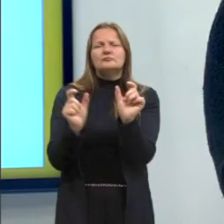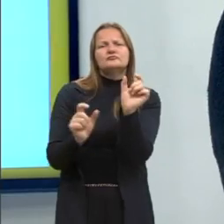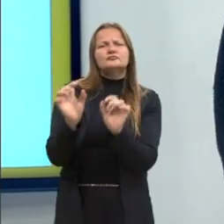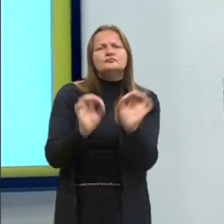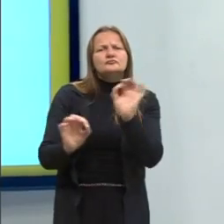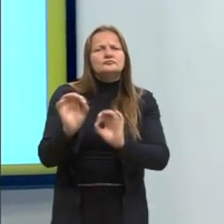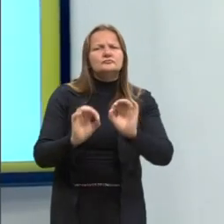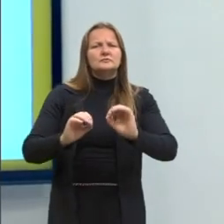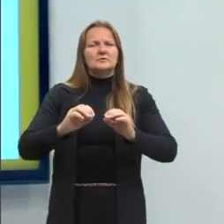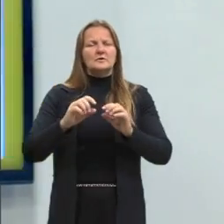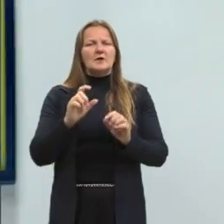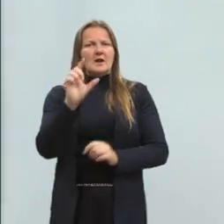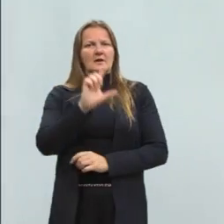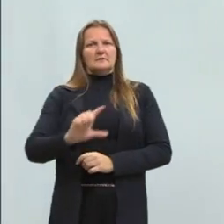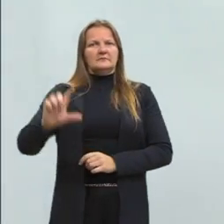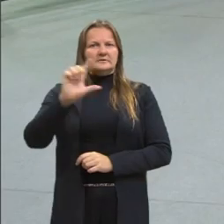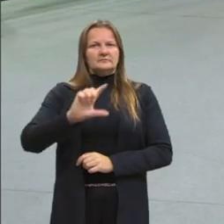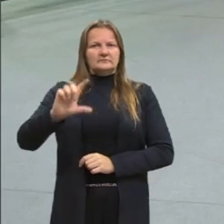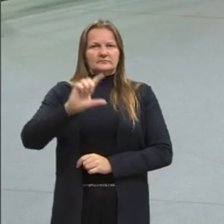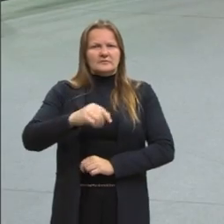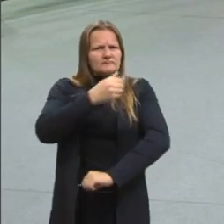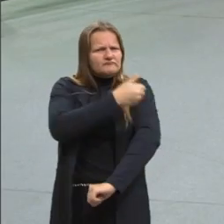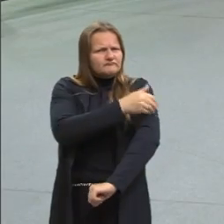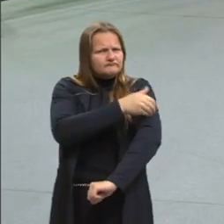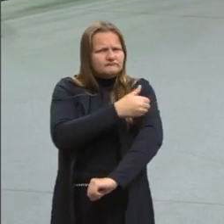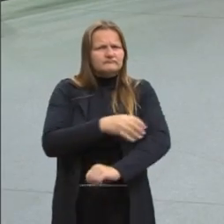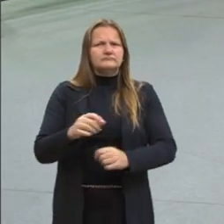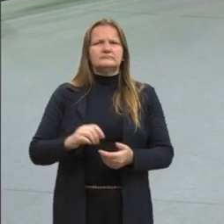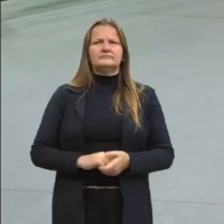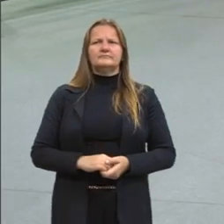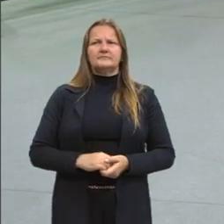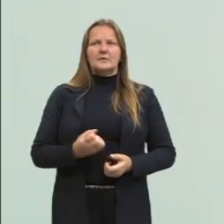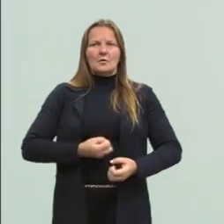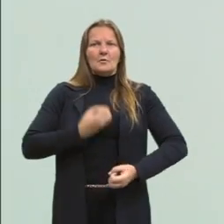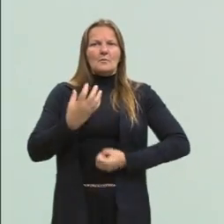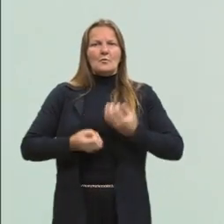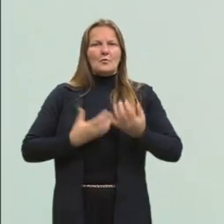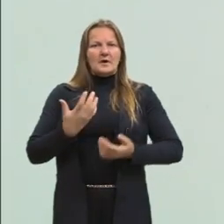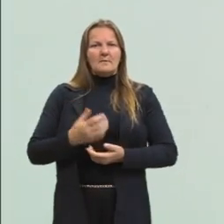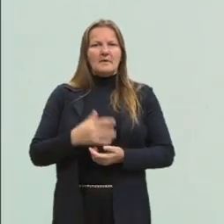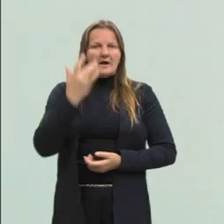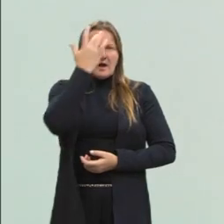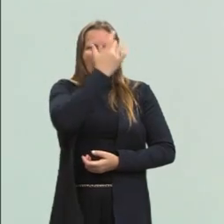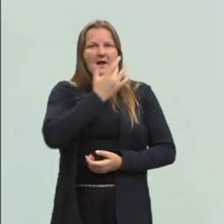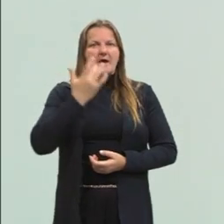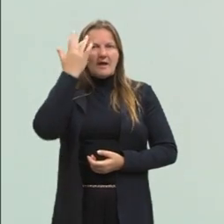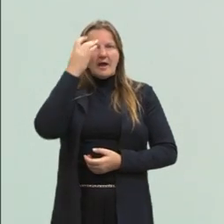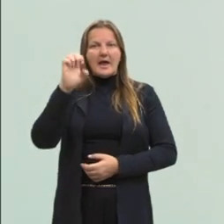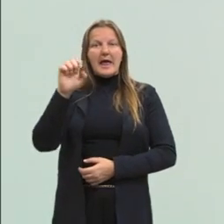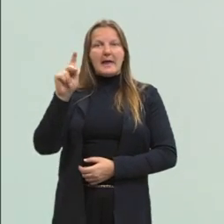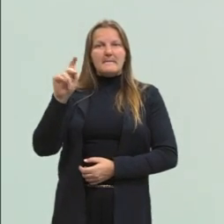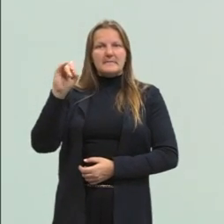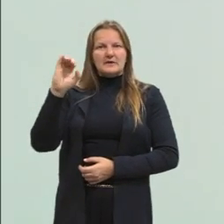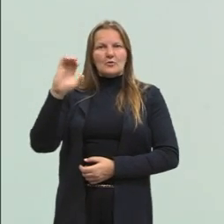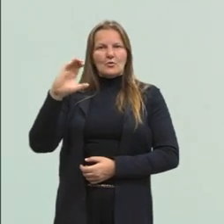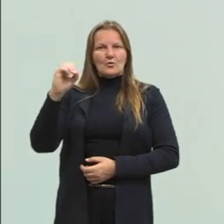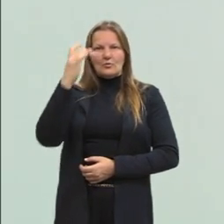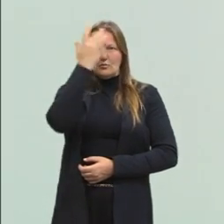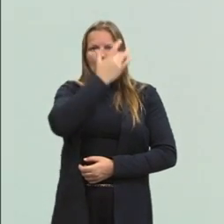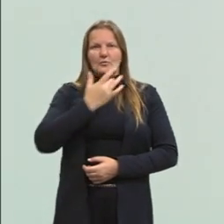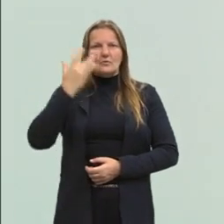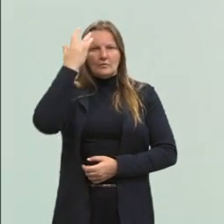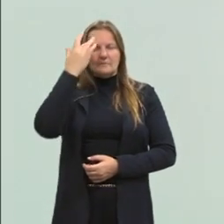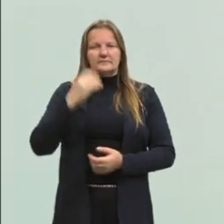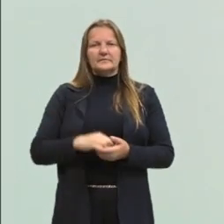literatura dele. Um poema épico, importantíssimo, escrito pelo João Cabral de Melo Neto, se chama